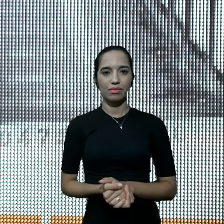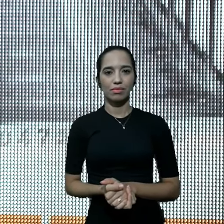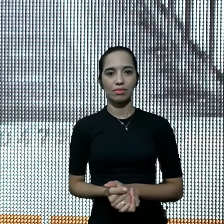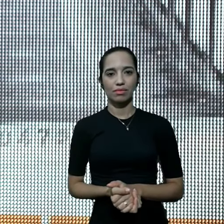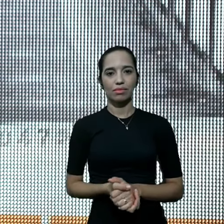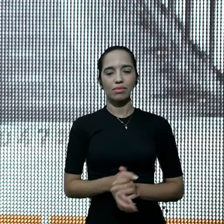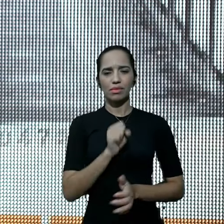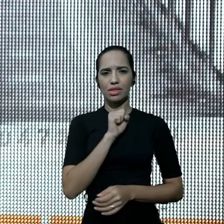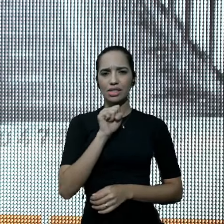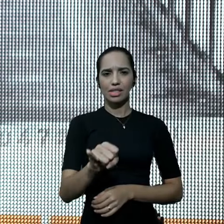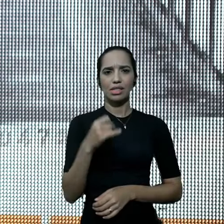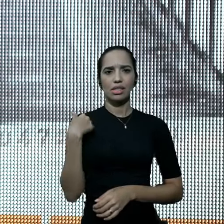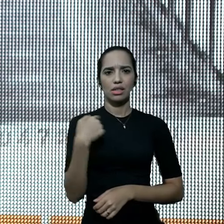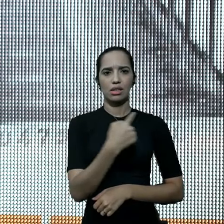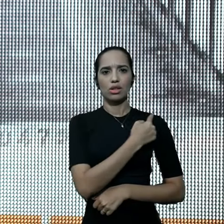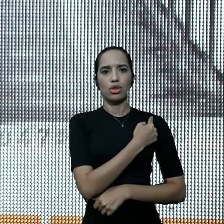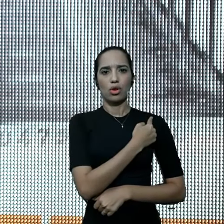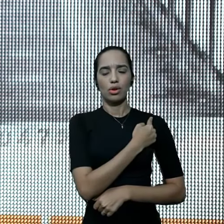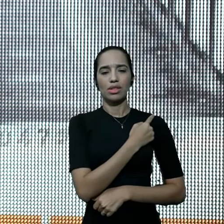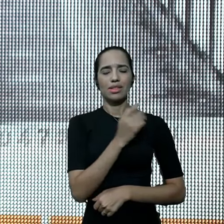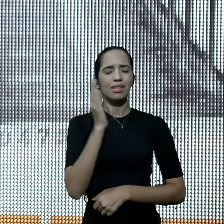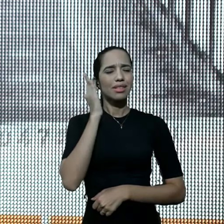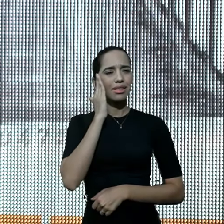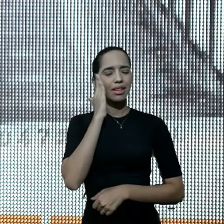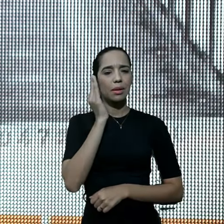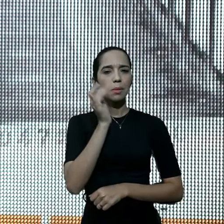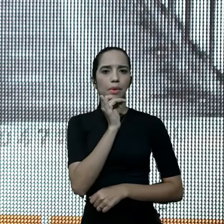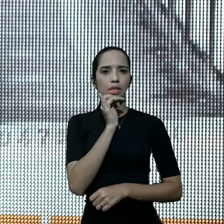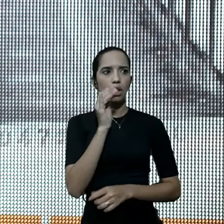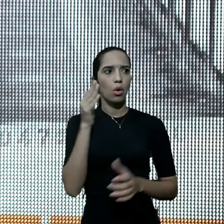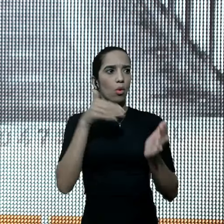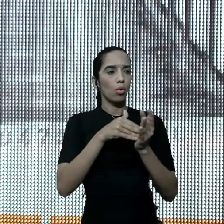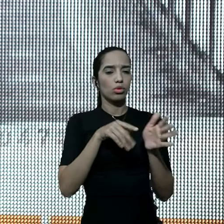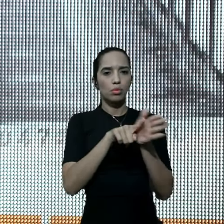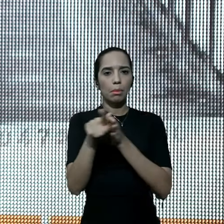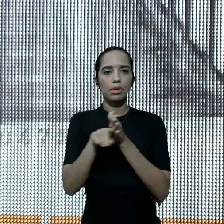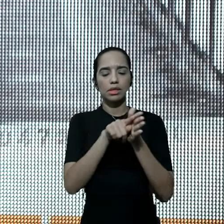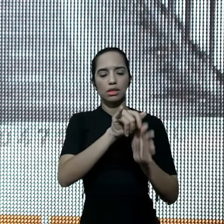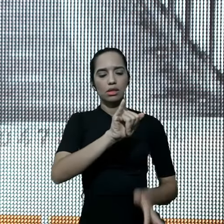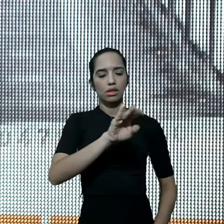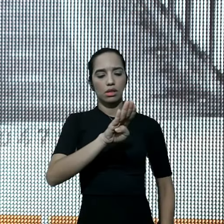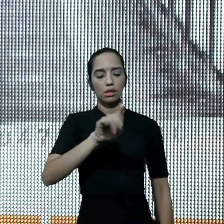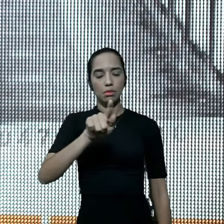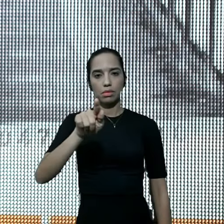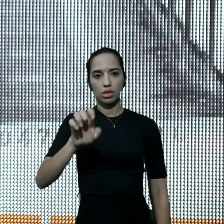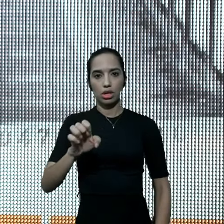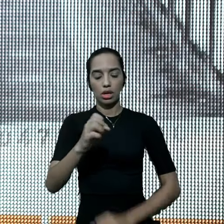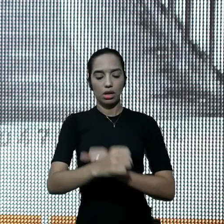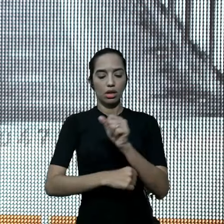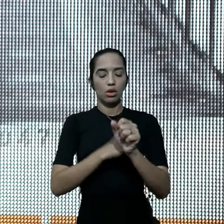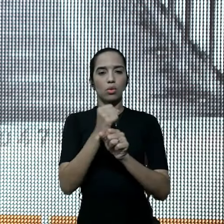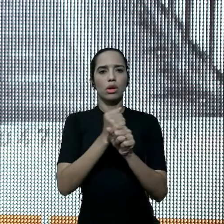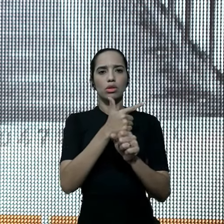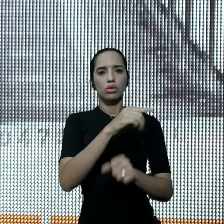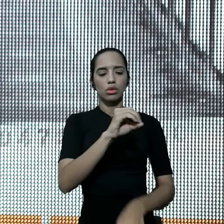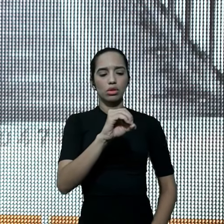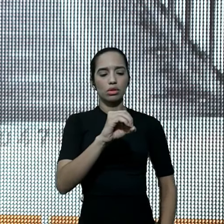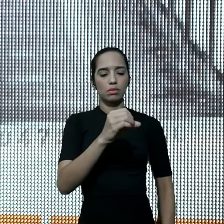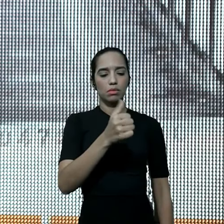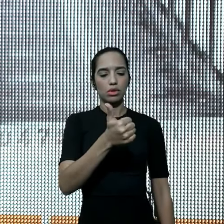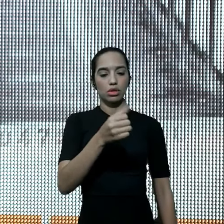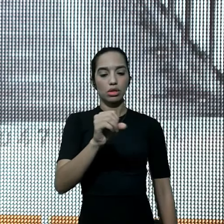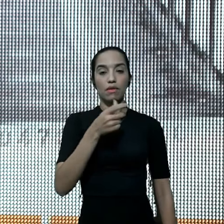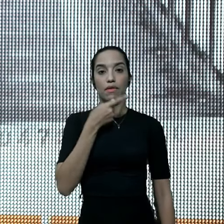gente entender um pouquinho mais sobre o contexto atual, o último censo do IBGE brasileiro, em 2019, mostrou que já existiam